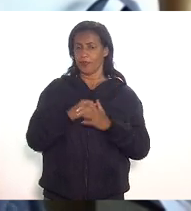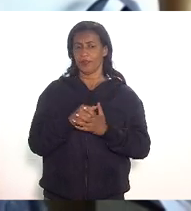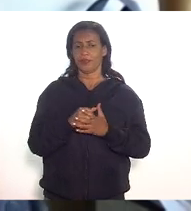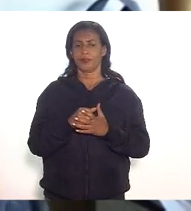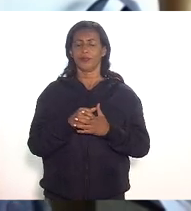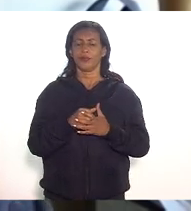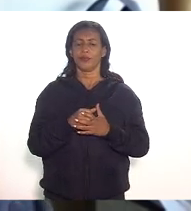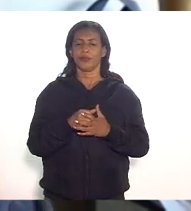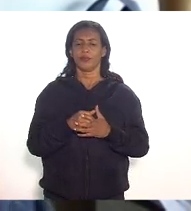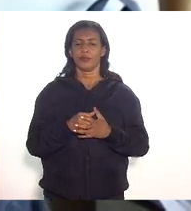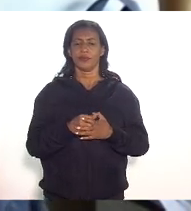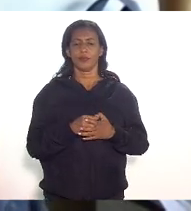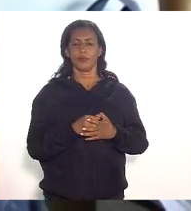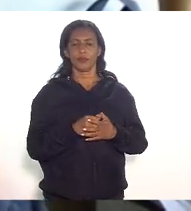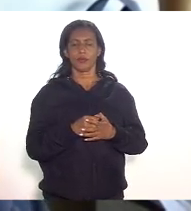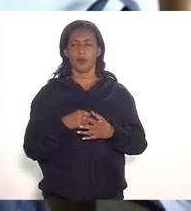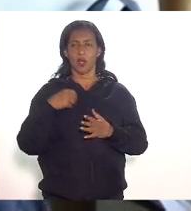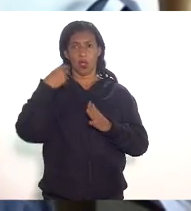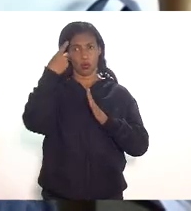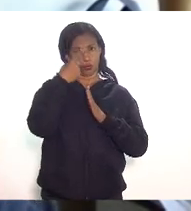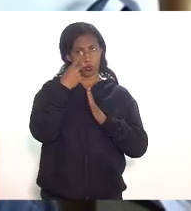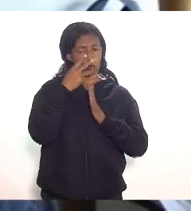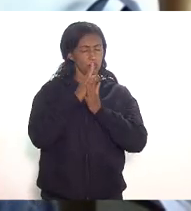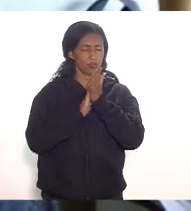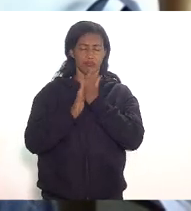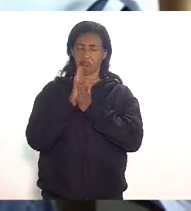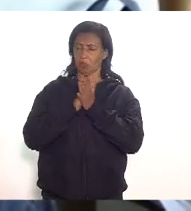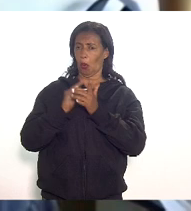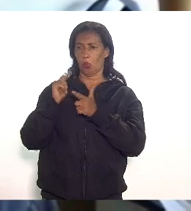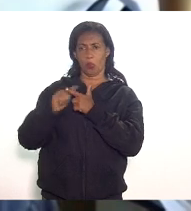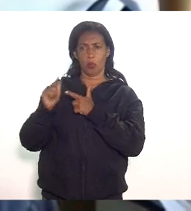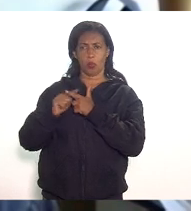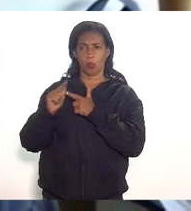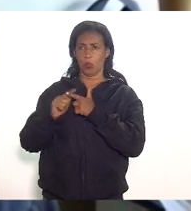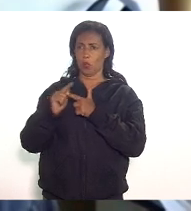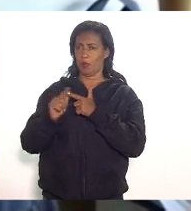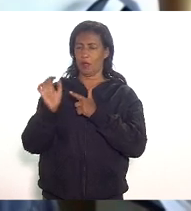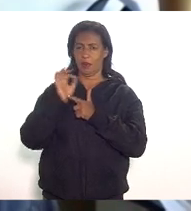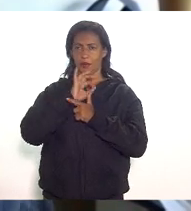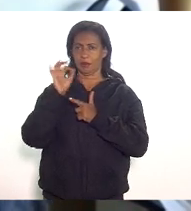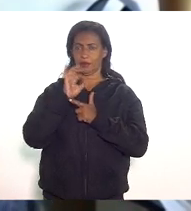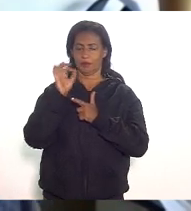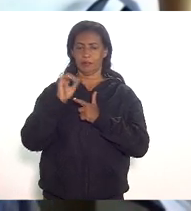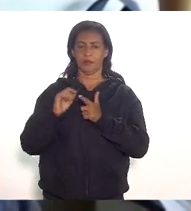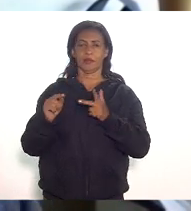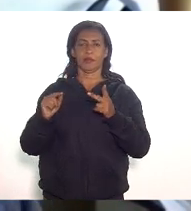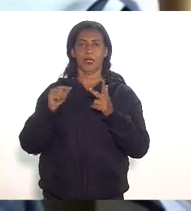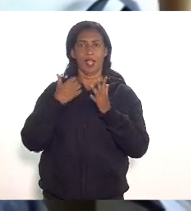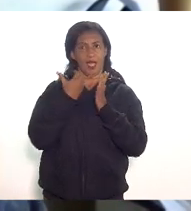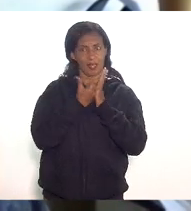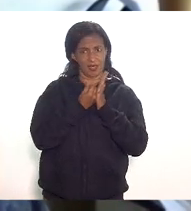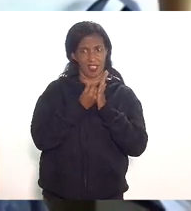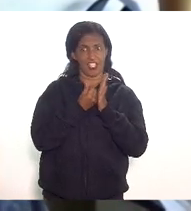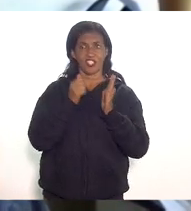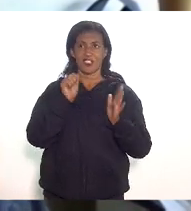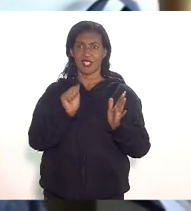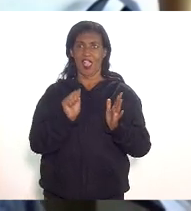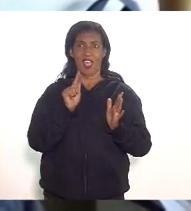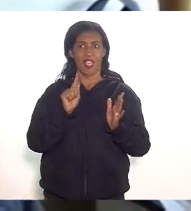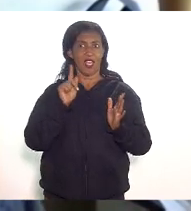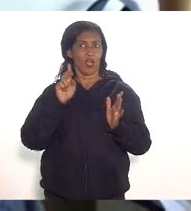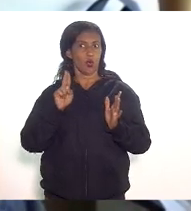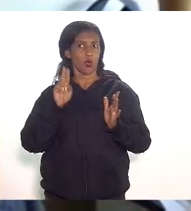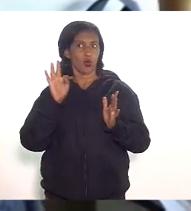e não vejo nenhum problema de ser aglutinada e aproveitada a emenda 7